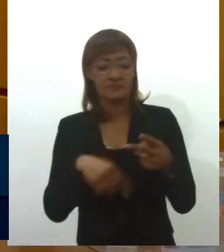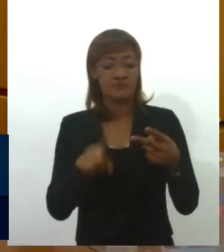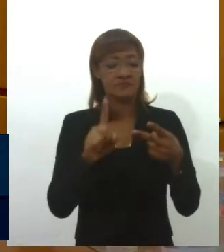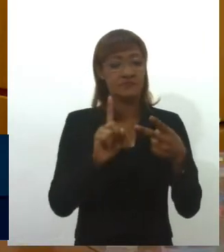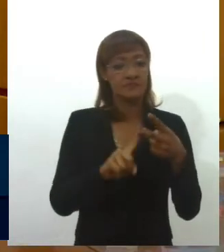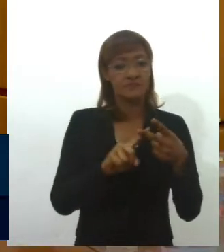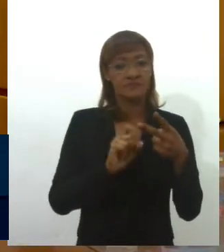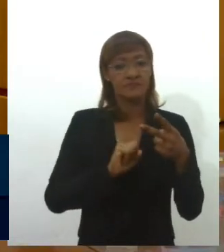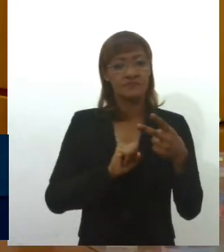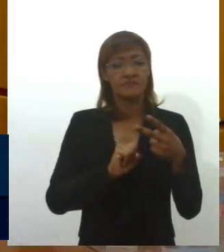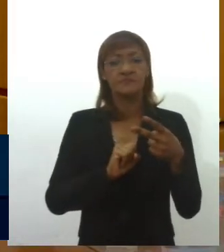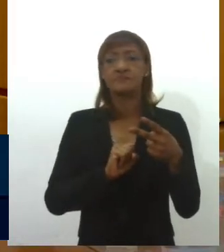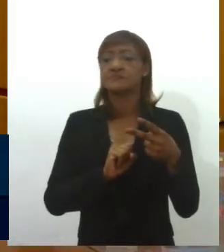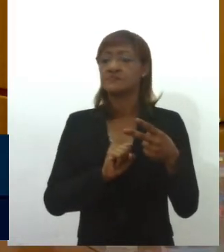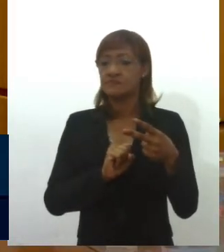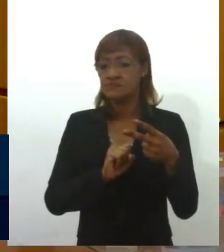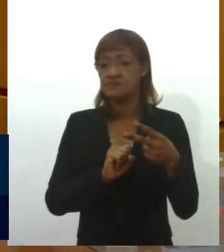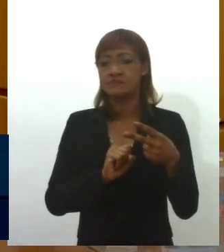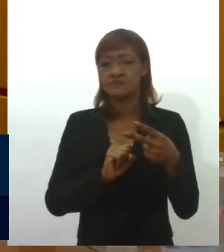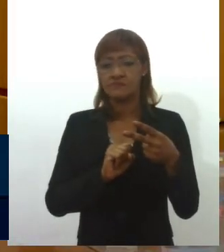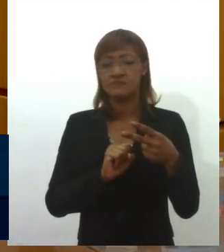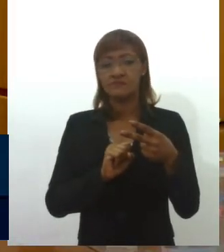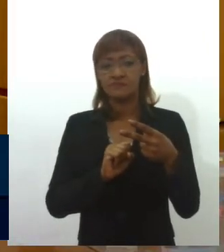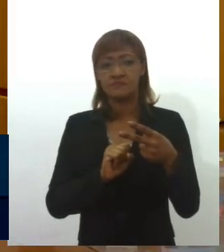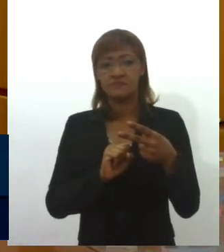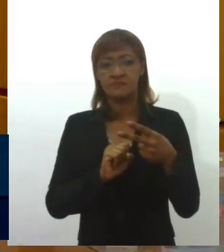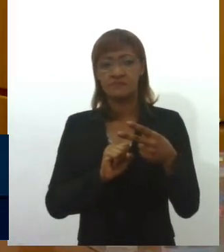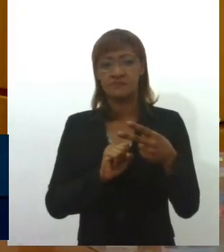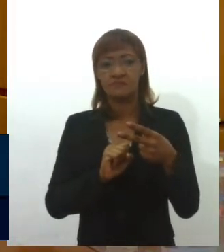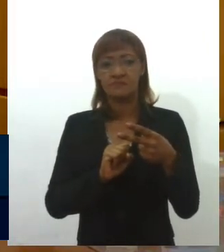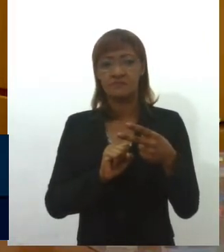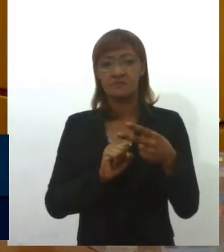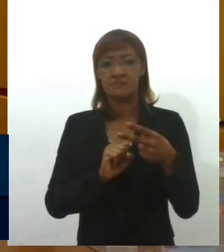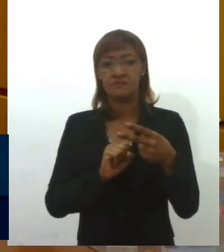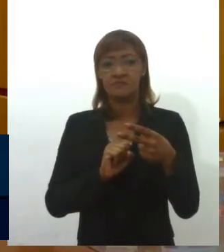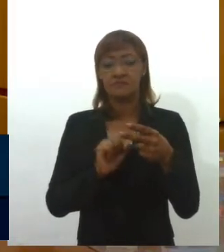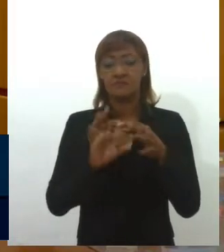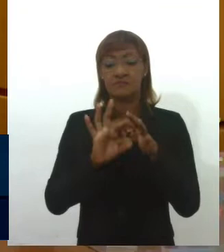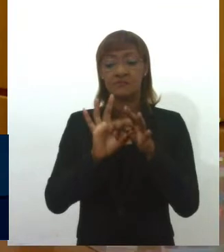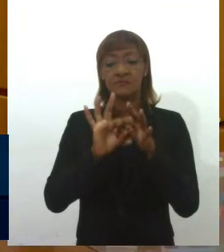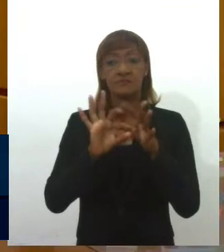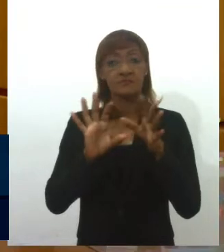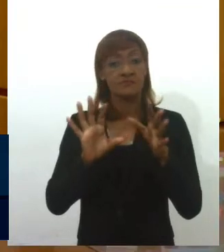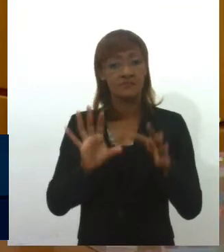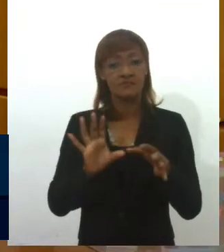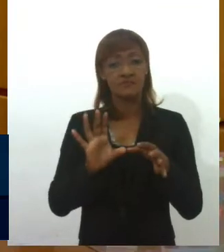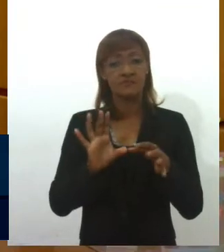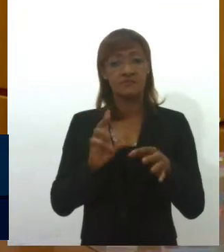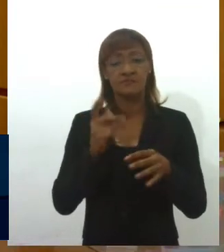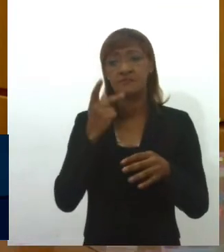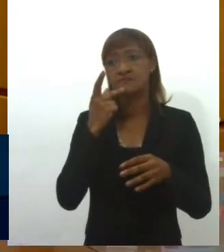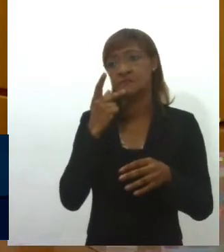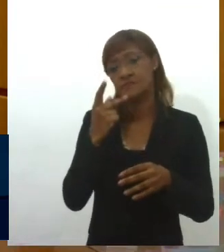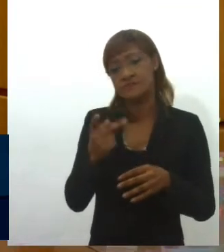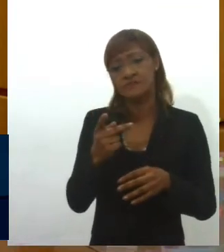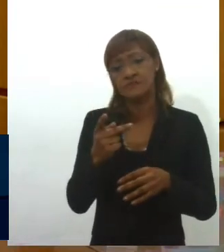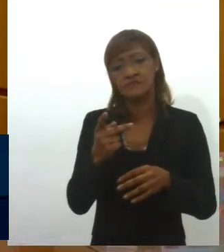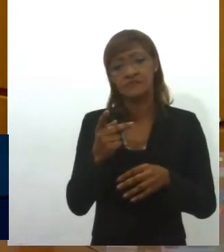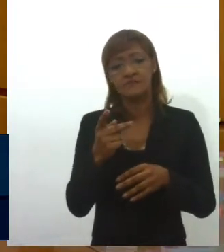de, no exercício da liberdade de expressão, que, aliás, foi uma conquista